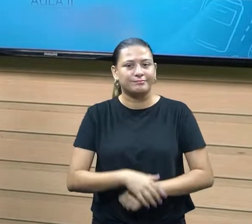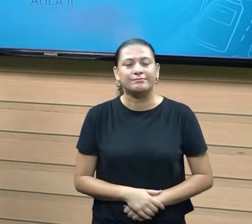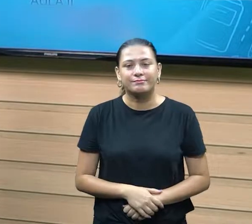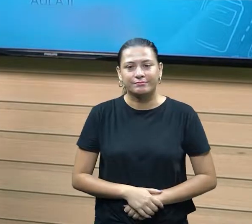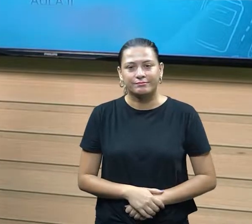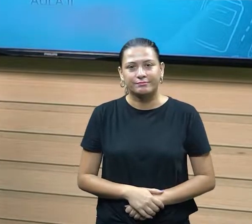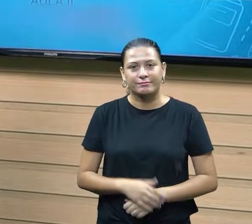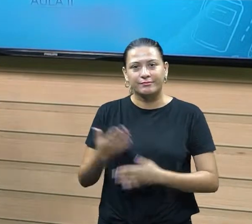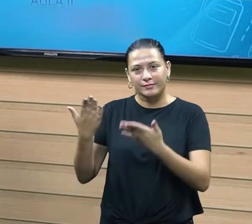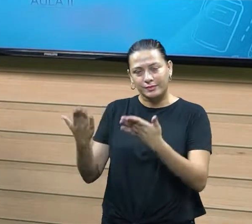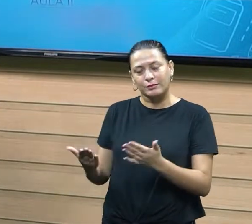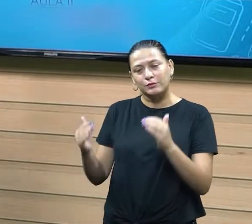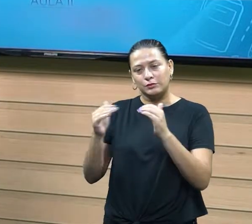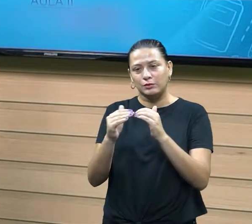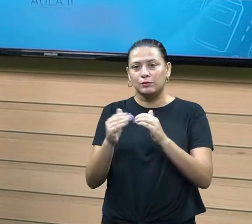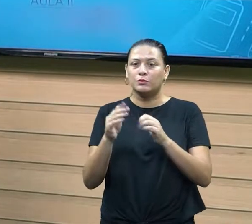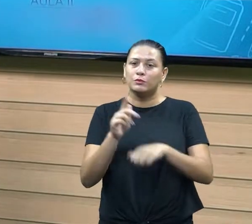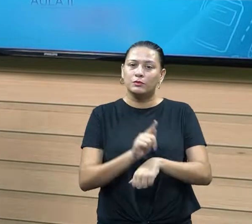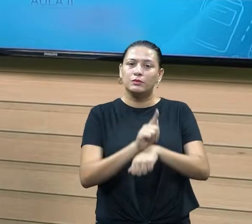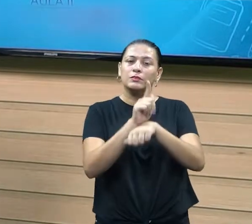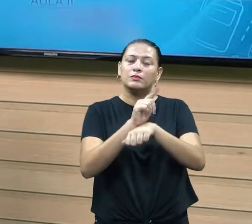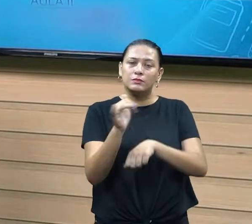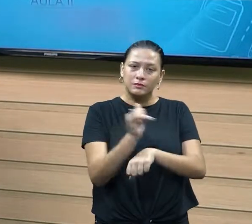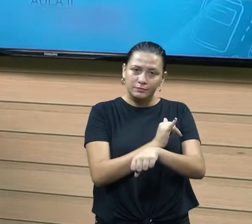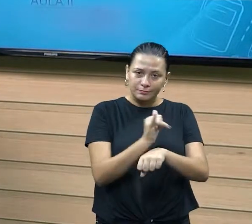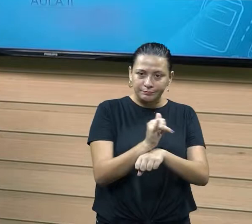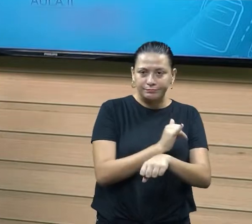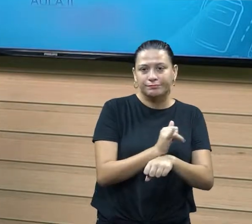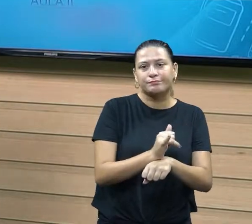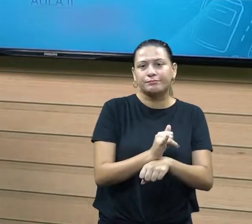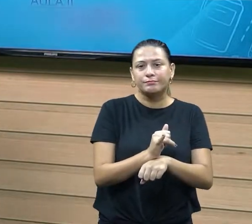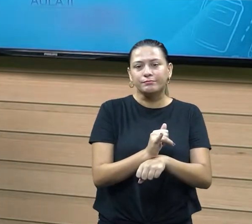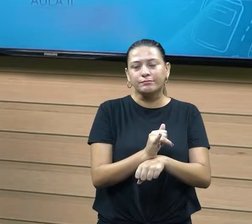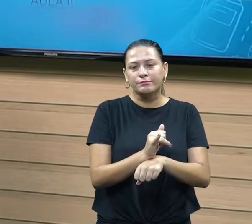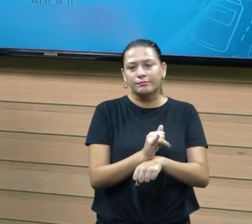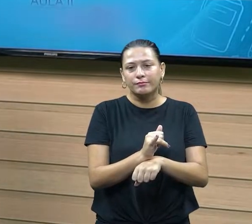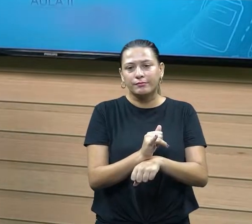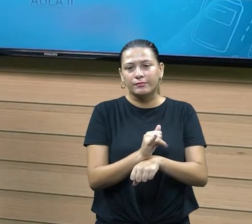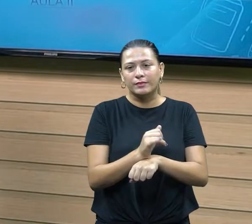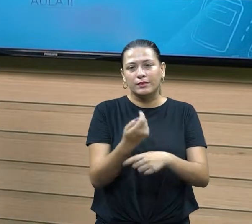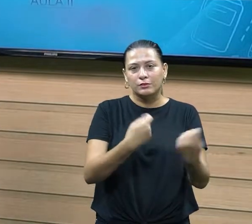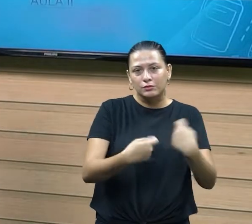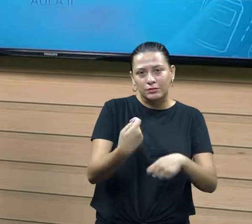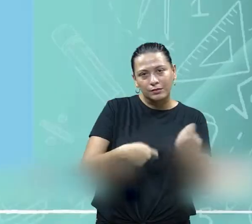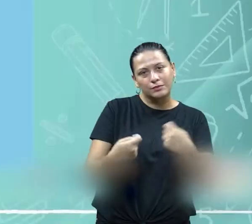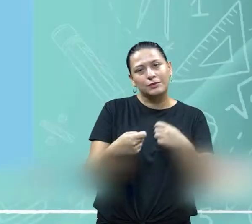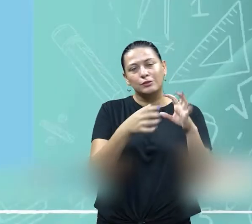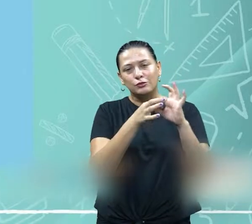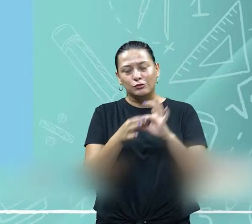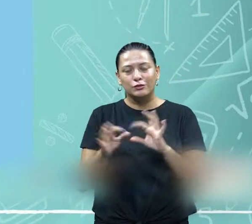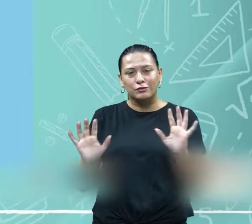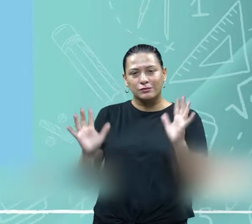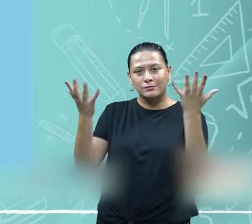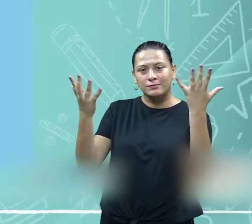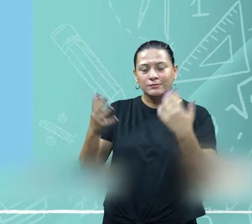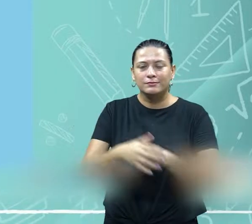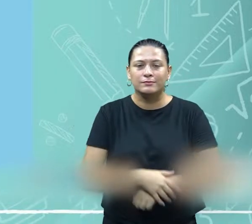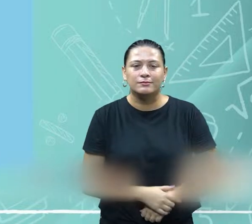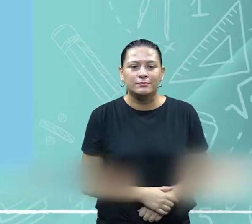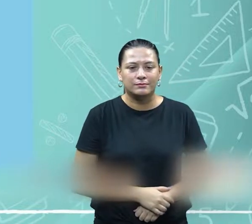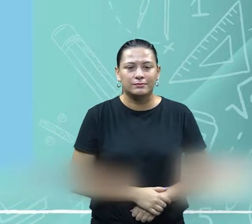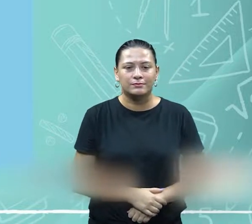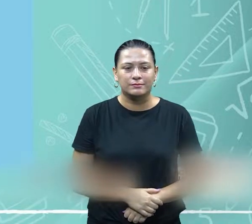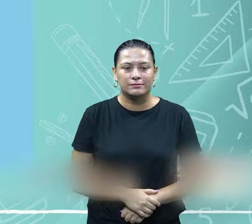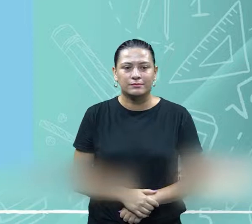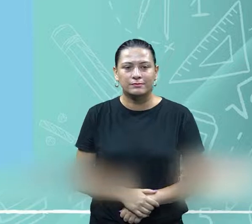deste assunto, que é a gestão e estratégias de negociação em eventos. Tudo bem? Então, veja só,